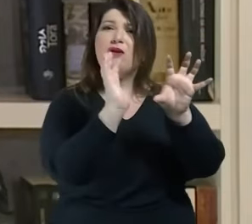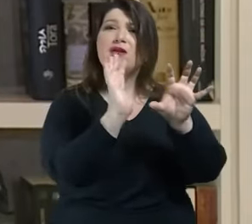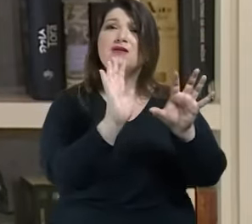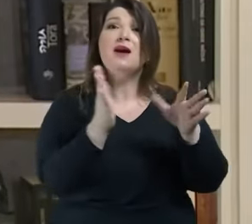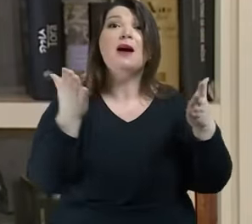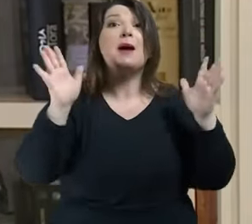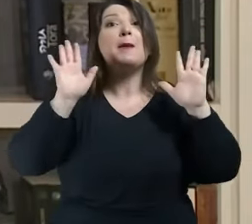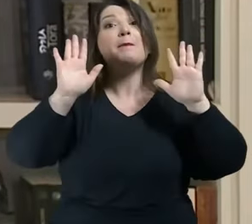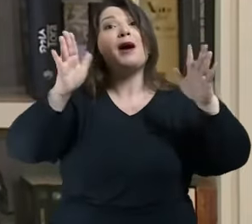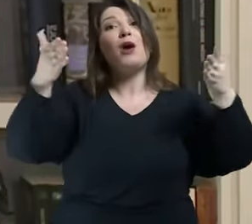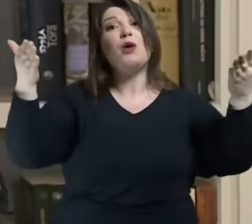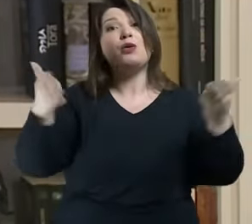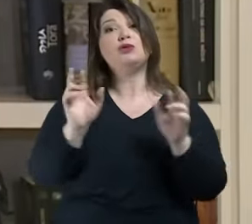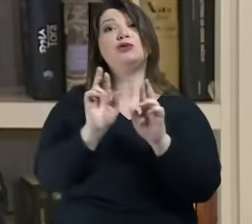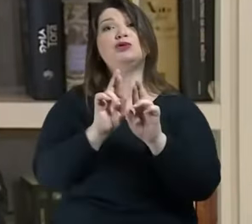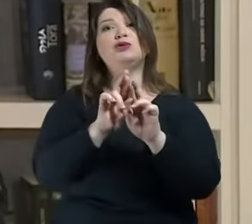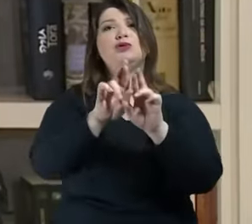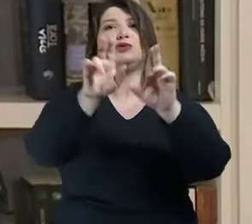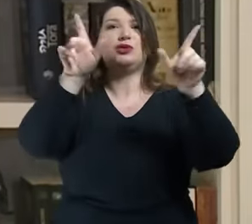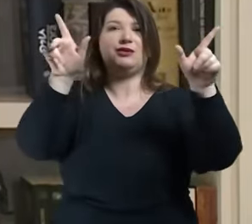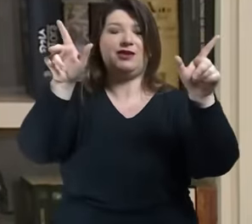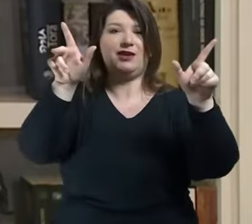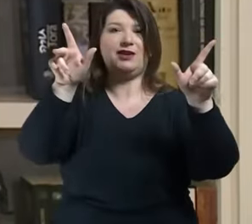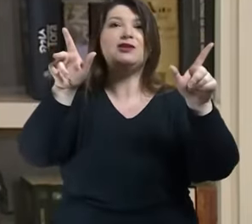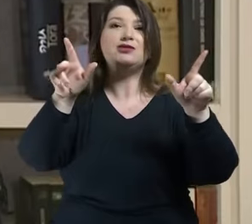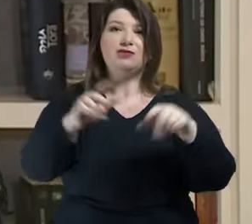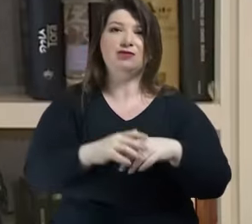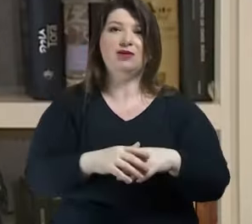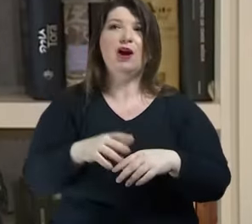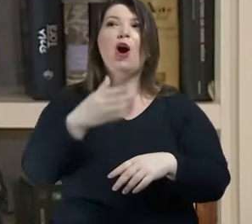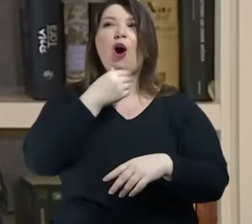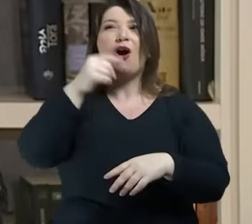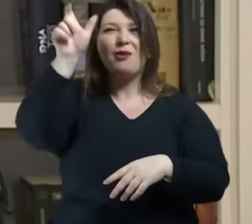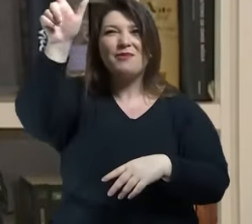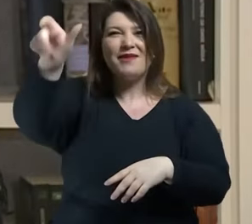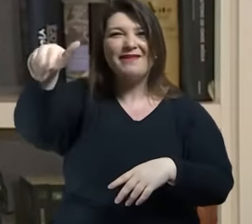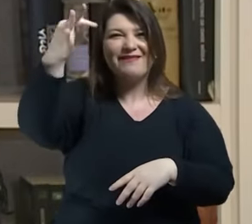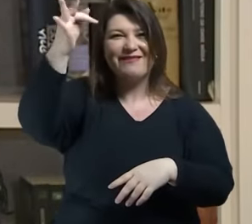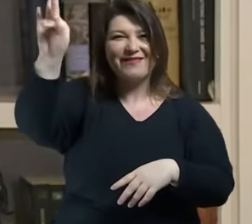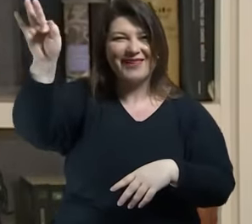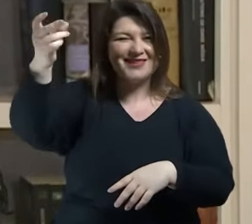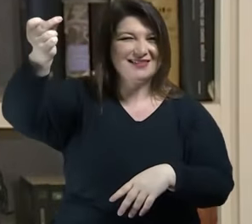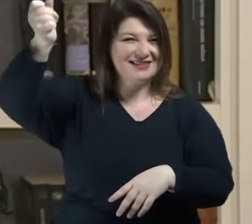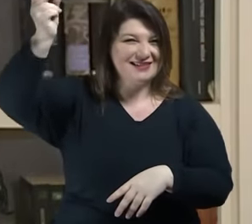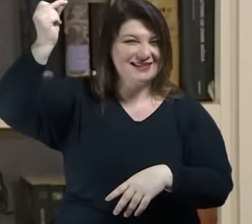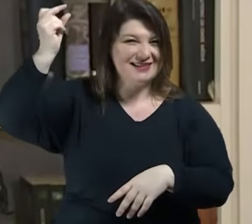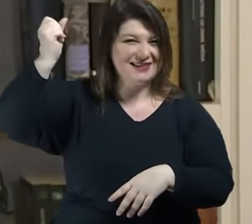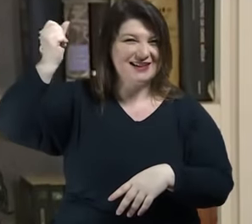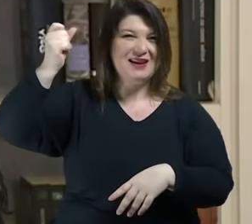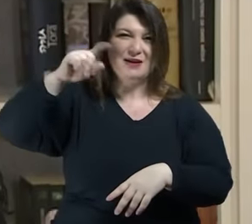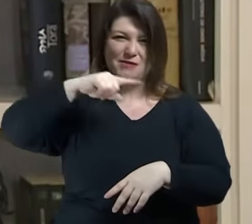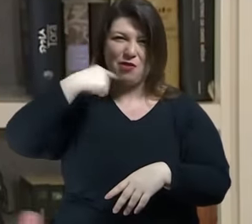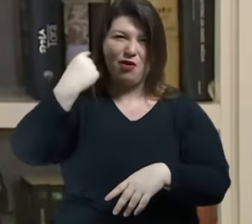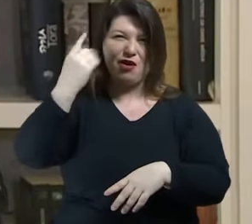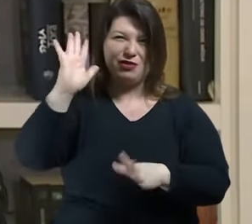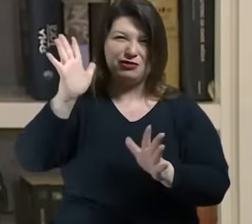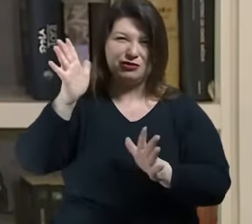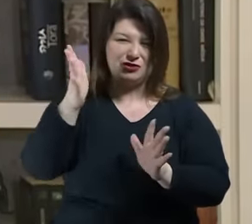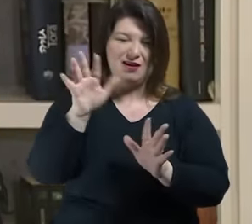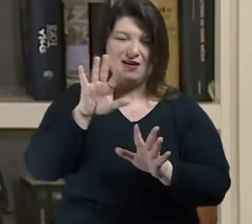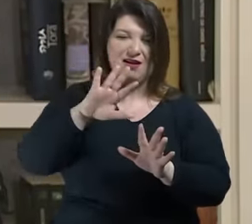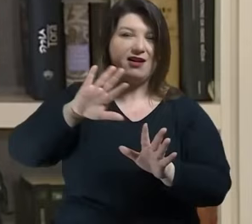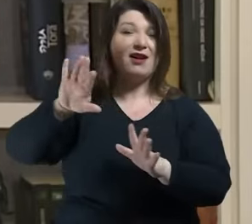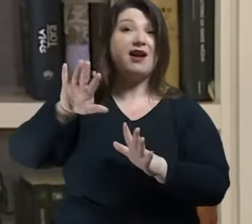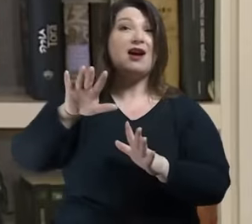que Jean-Paul Sartre que faleceu em 1980 não podia. O influencer muitas vezes é alguém de